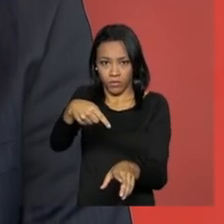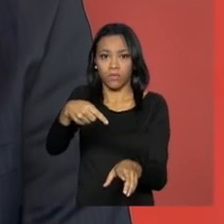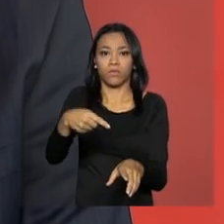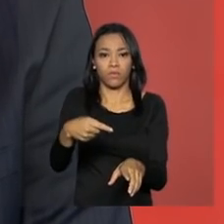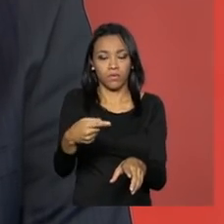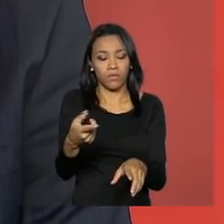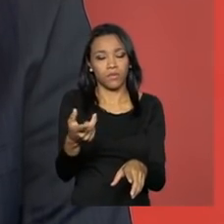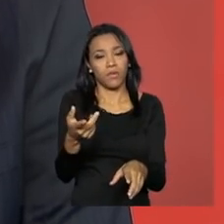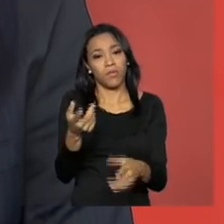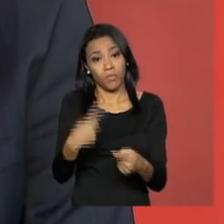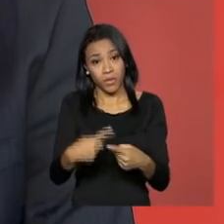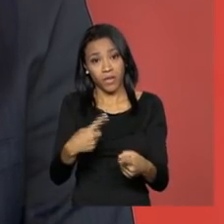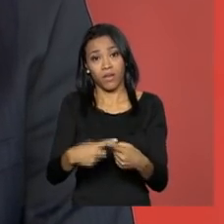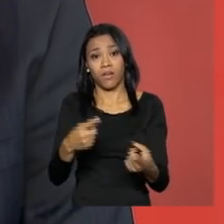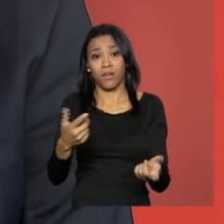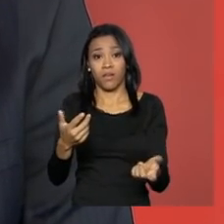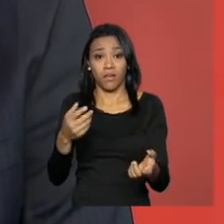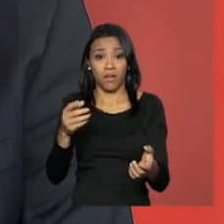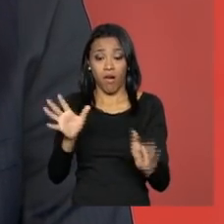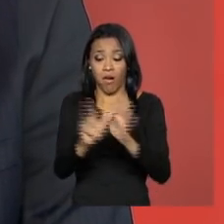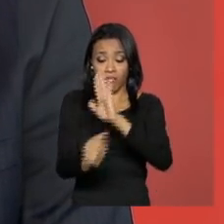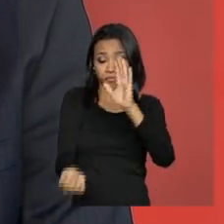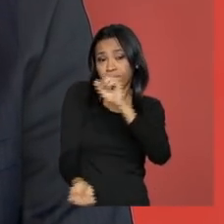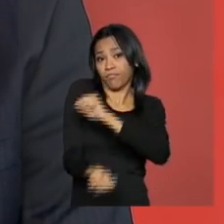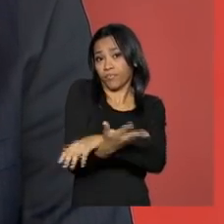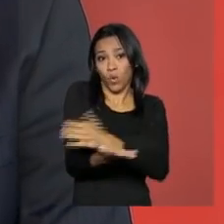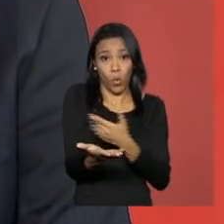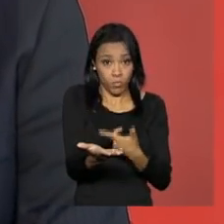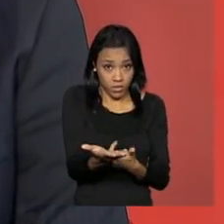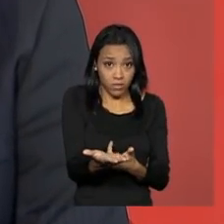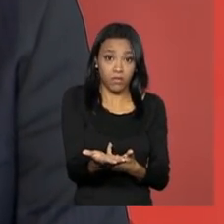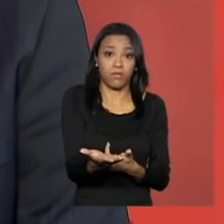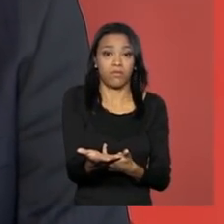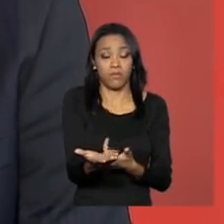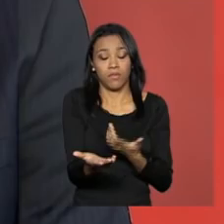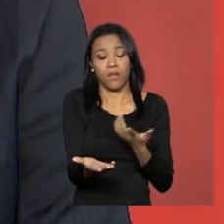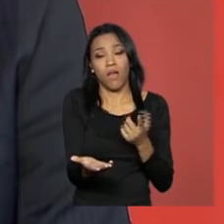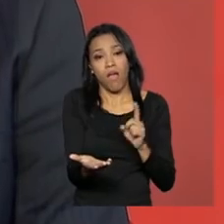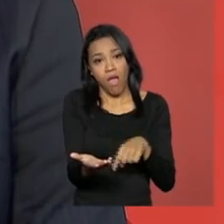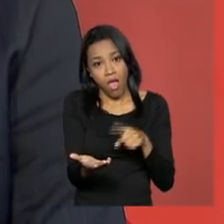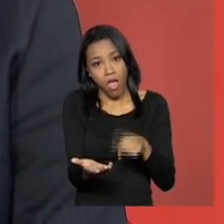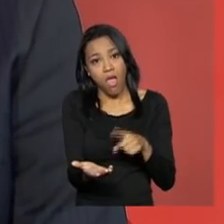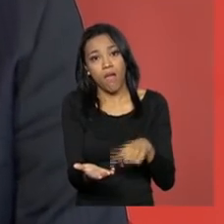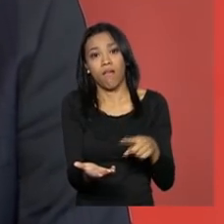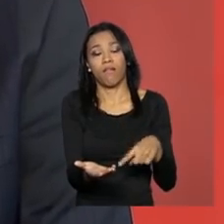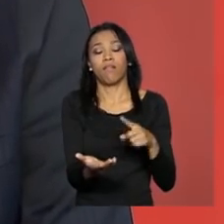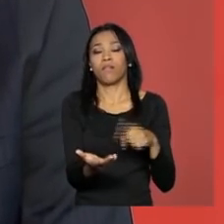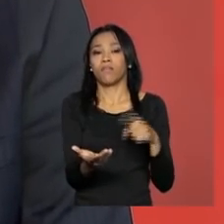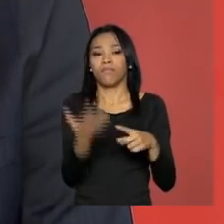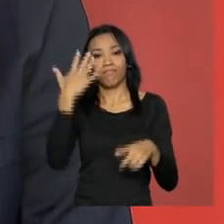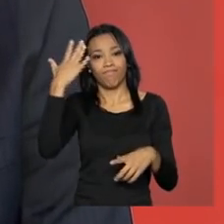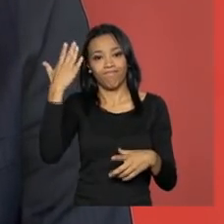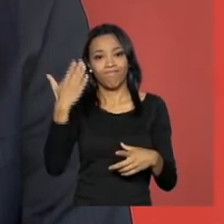fenômeno da corrupção como um fenômeno que legitimaria essa onda de